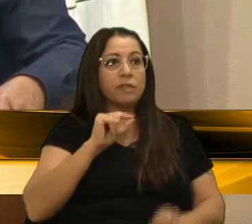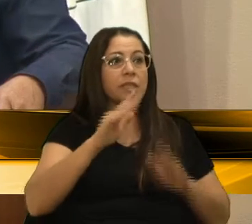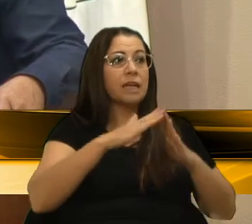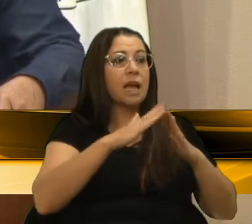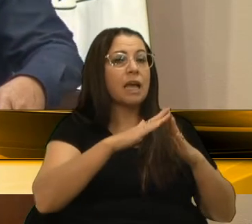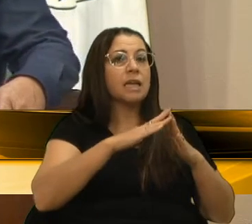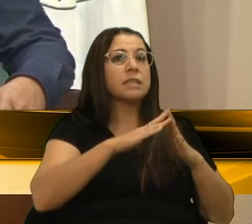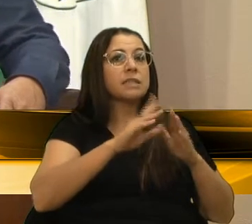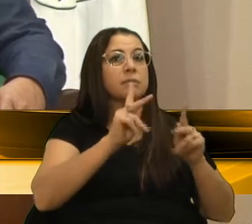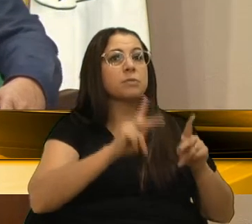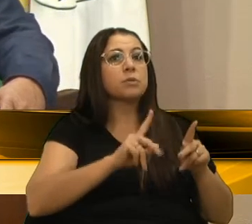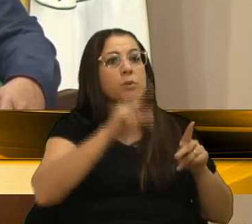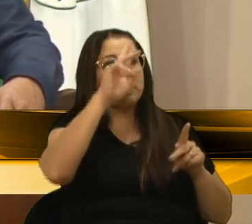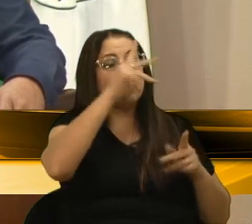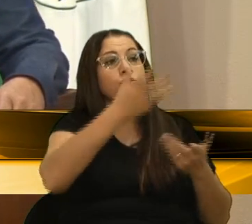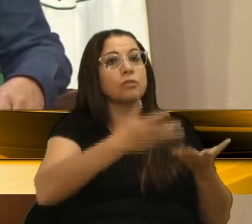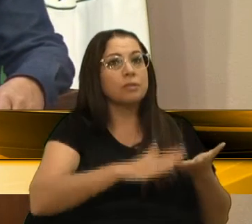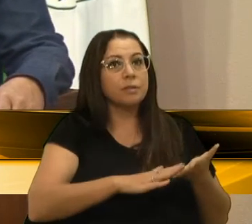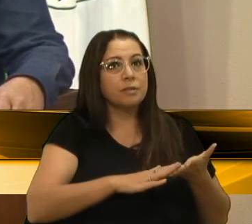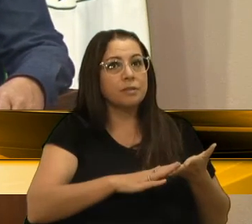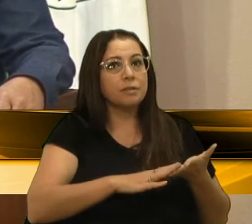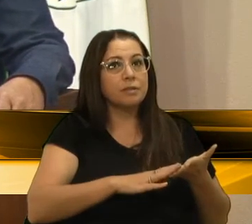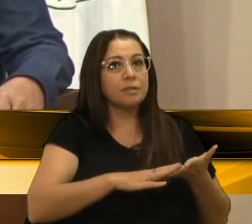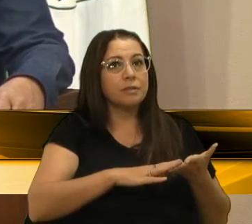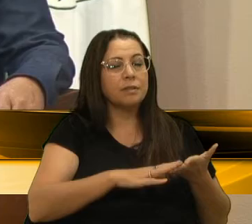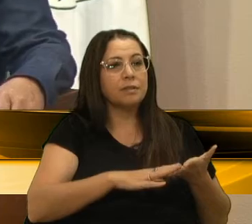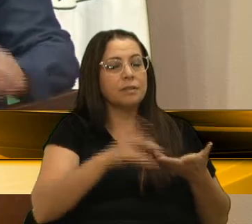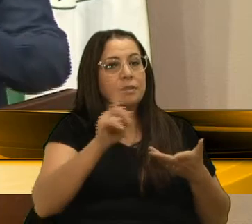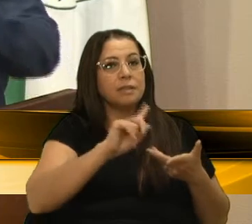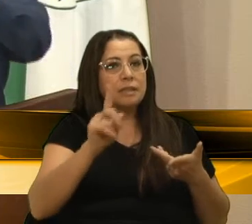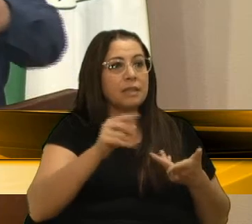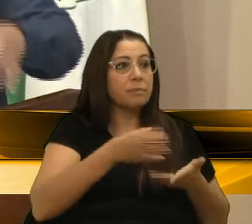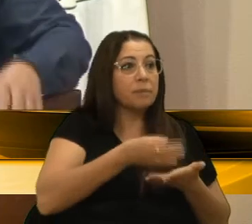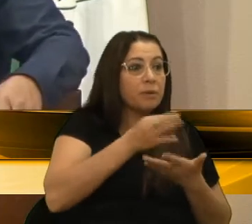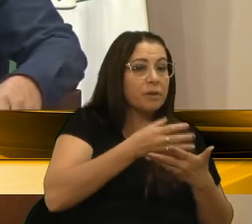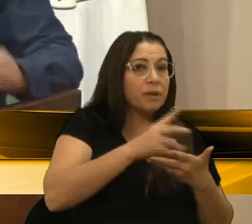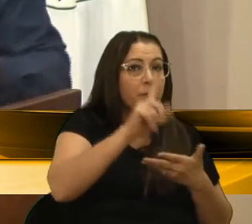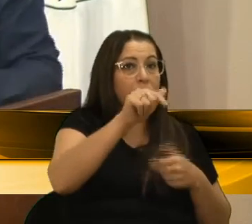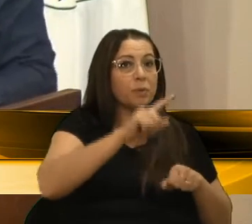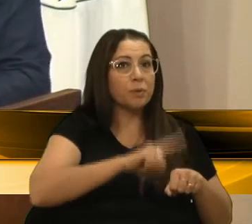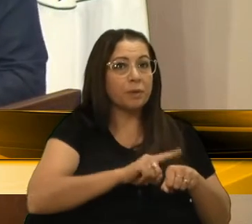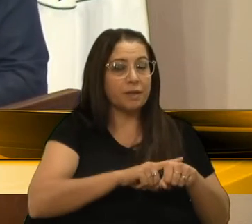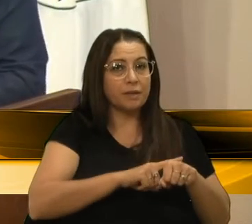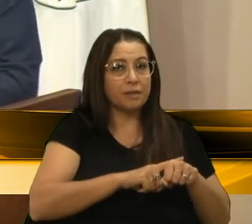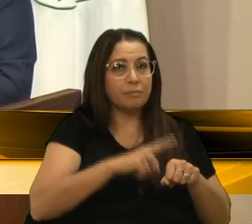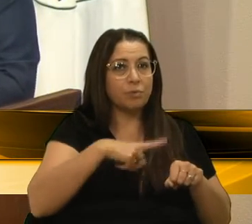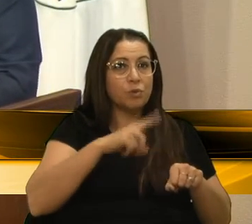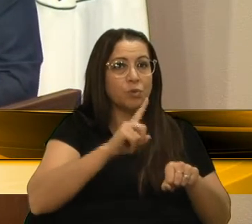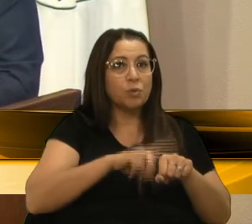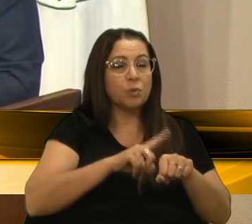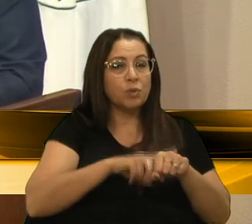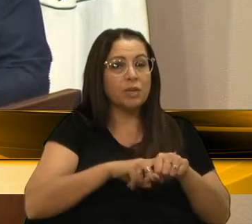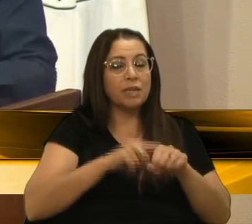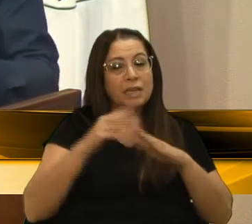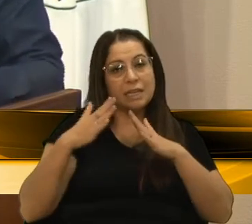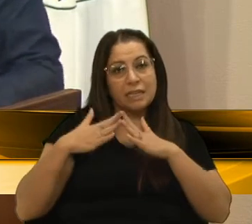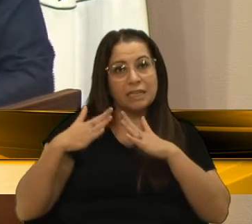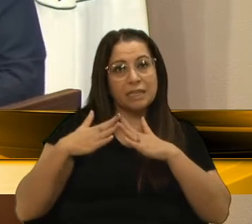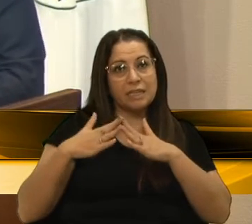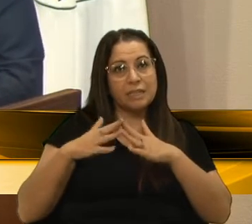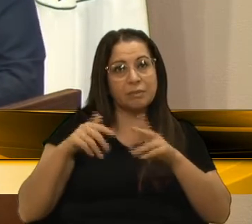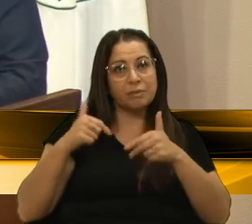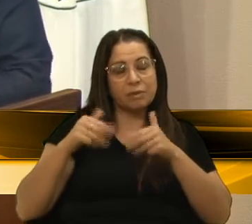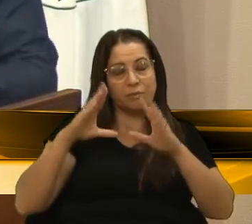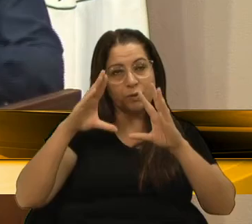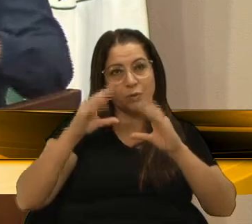meio dia? Eu ia lá no mínimo tomar um café, depois do horário, porque tinha o horário que ele estava em casa, e eu trabalhando